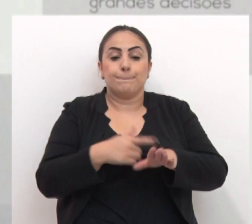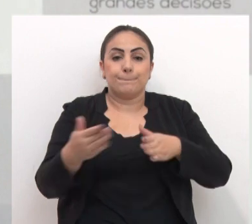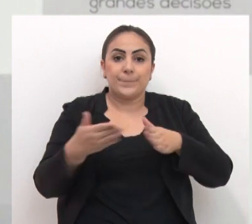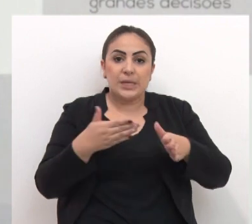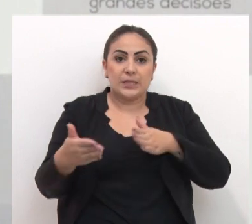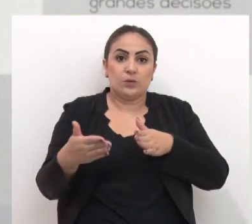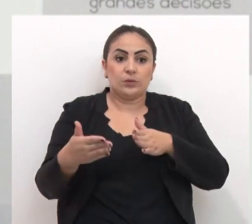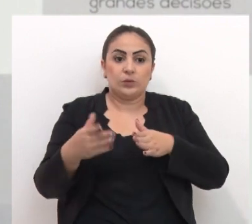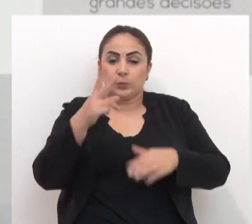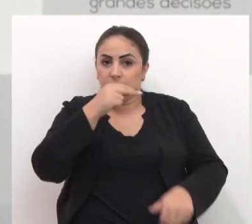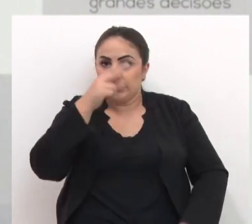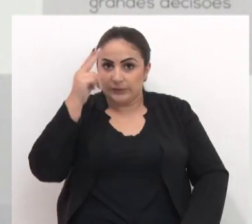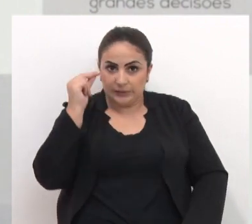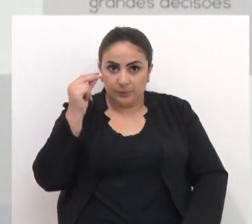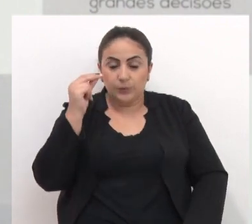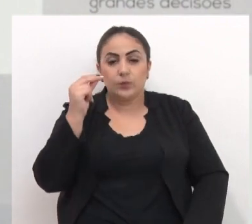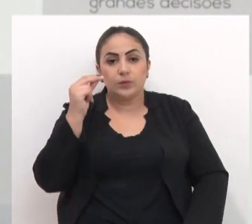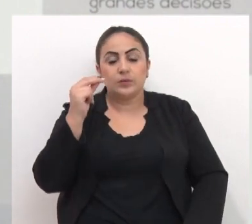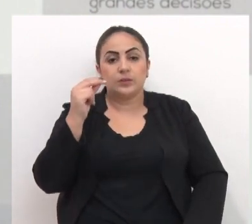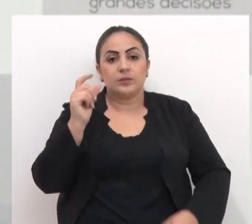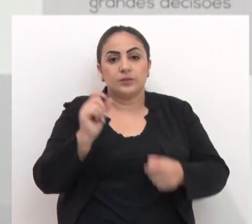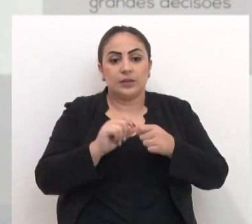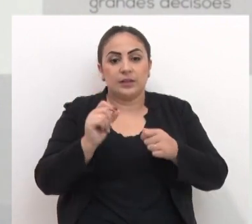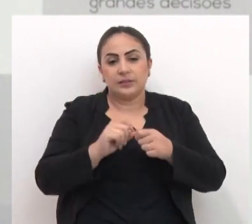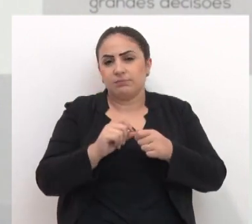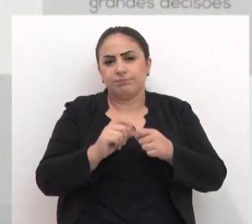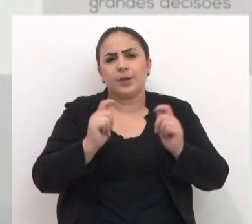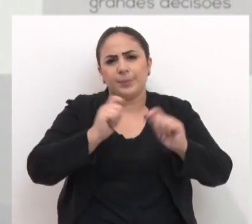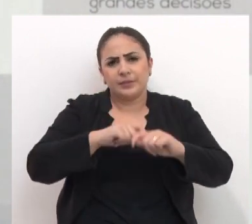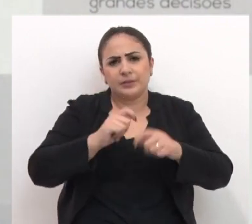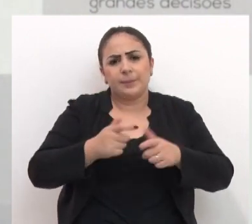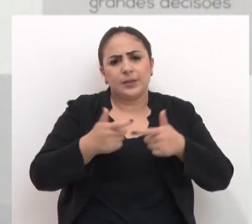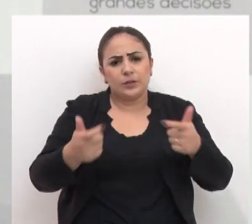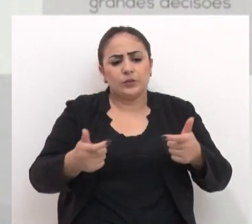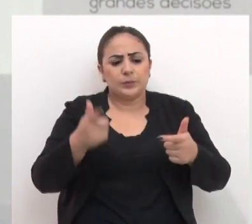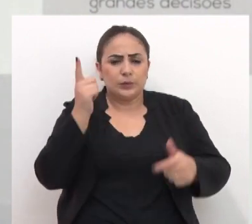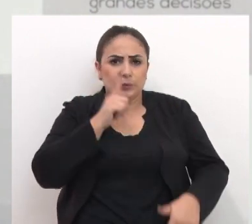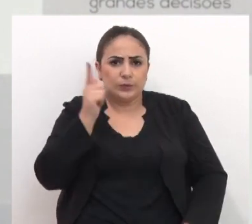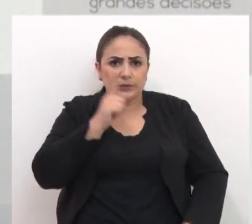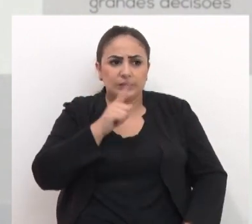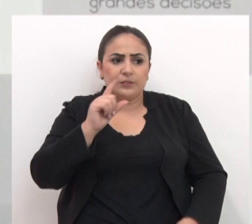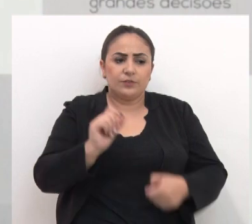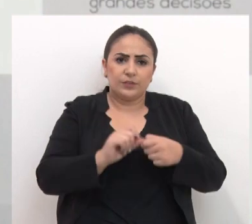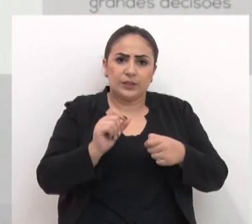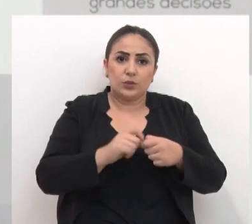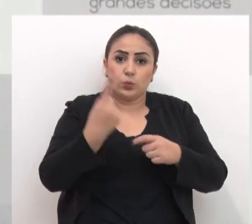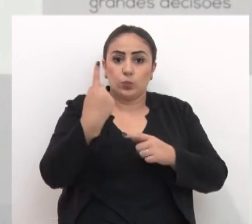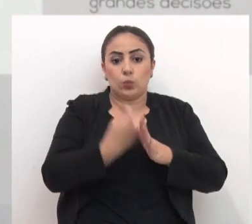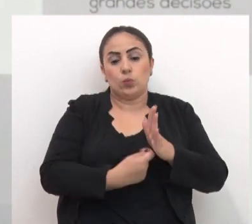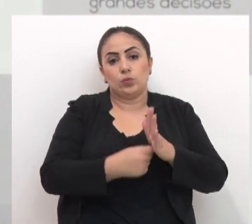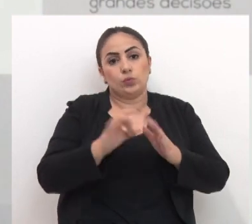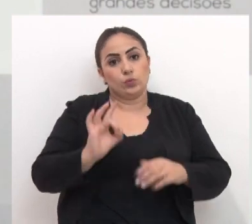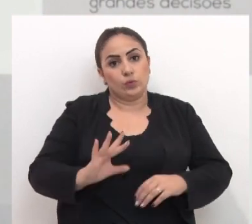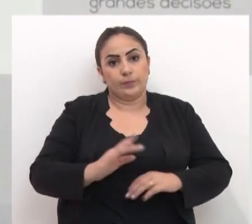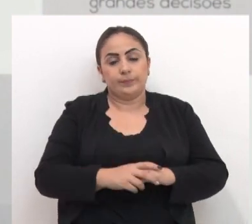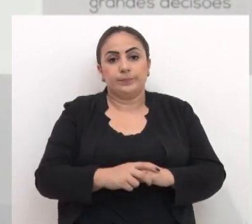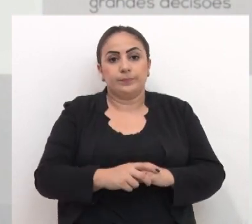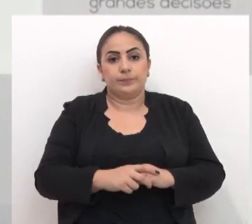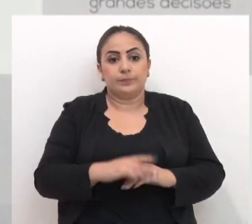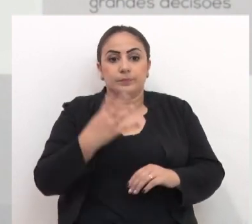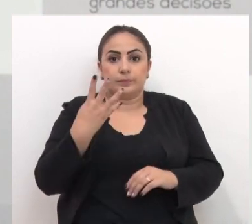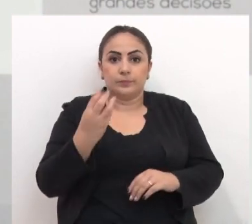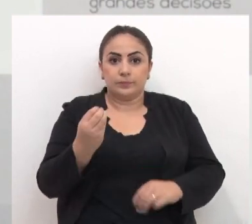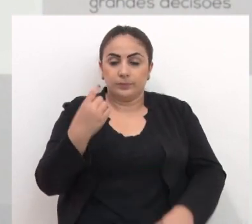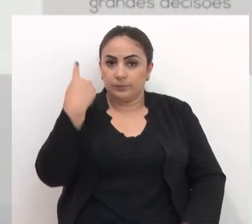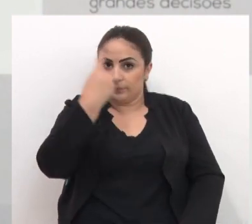período em o município espera já obter condições maiores até para que seja realizado um concurso